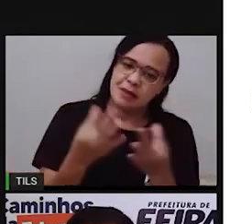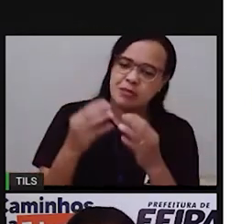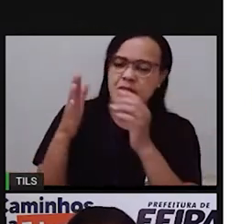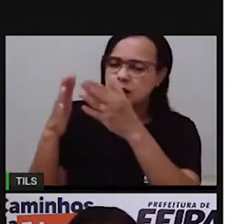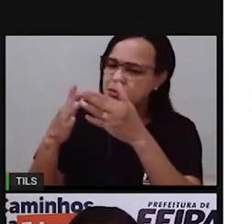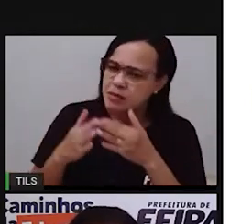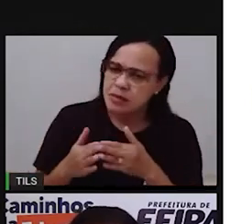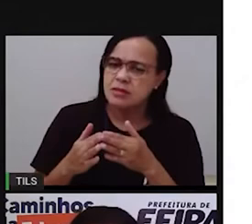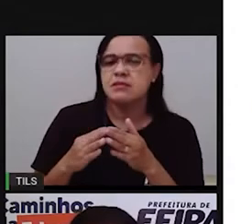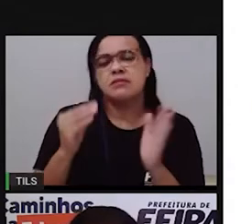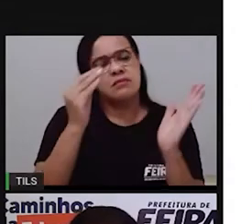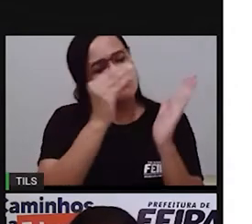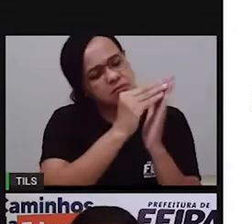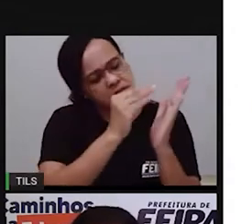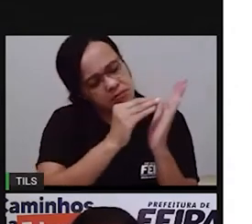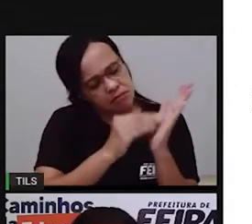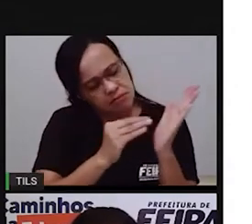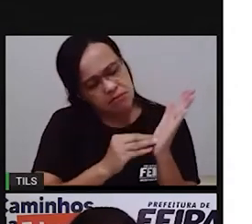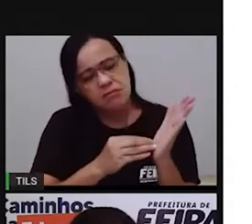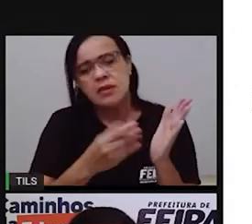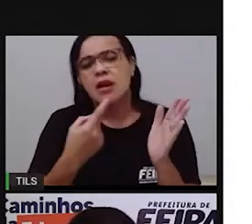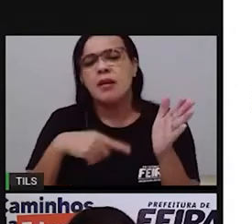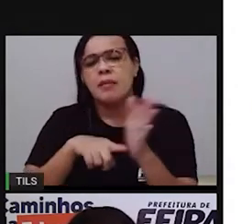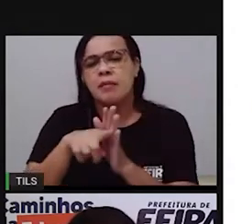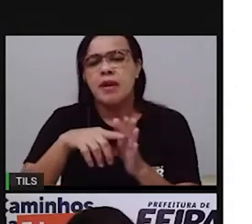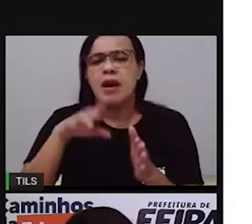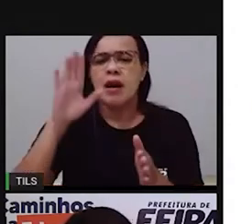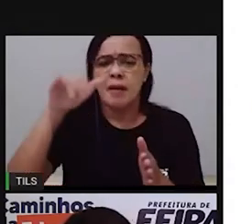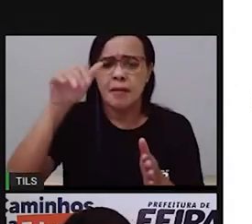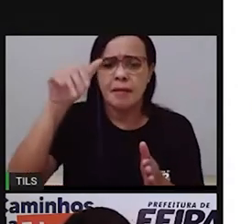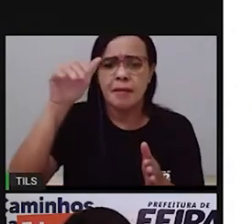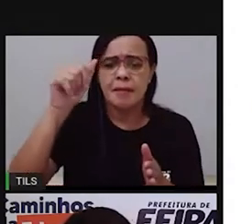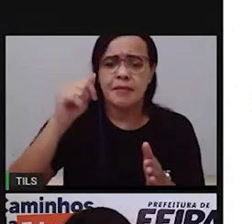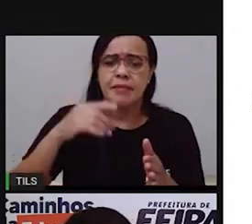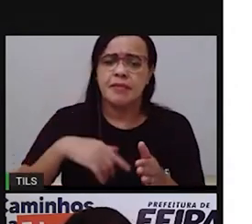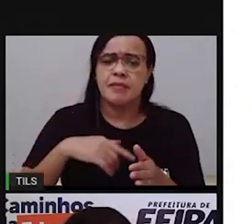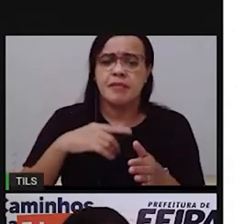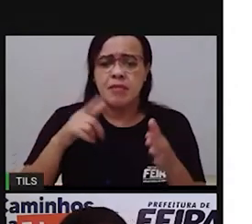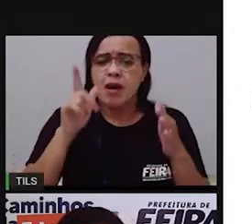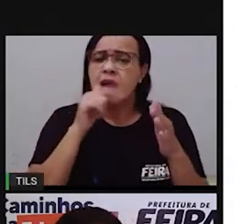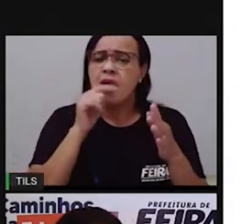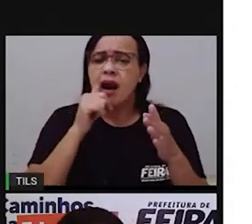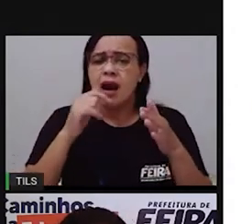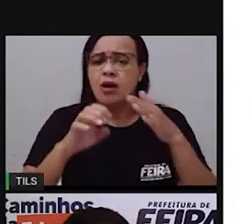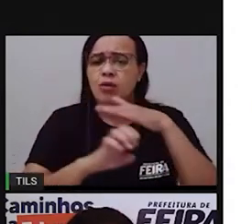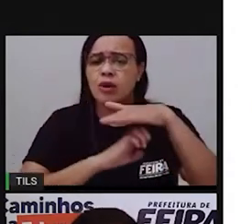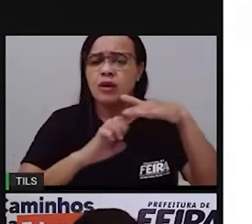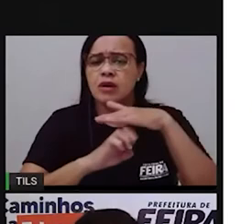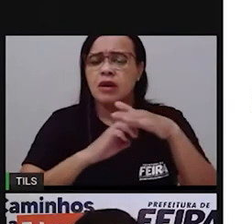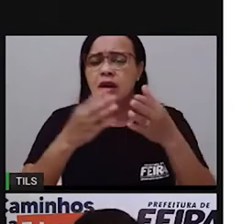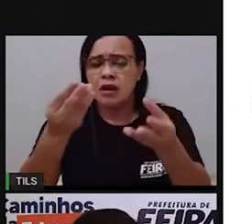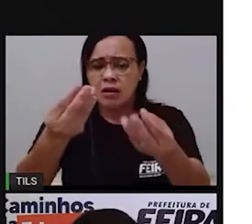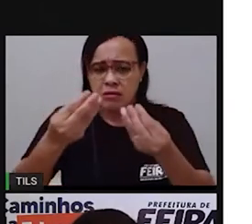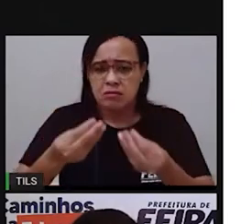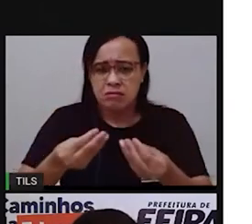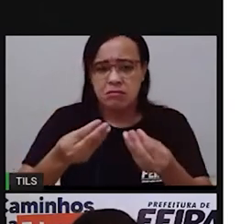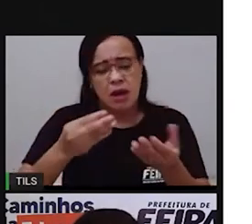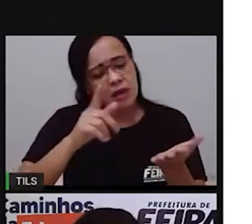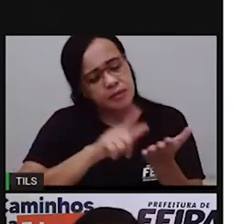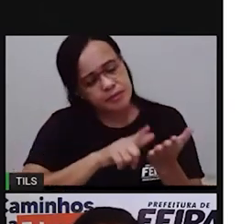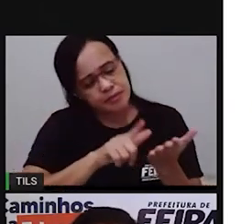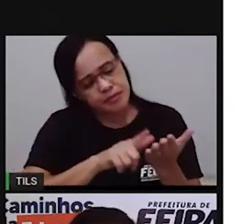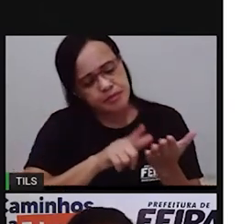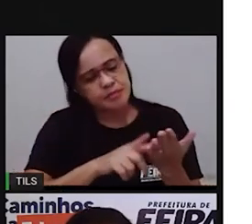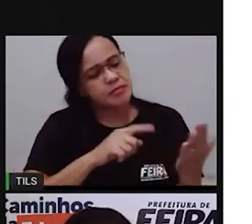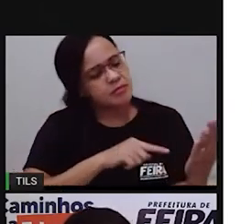e juntos vocês vão analisar a conta de água da casa de vocês se tiver mais de uma vai ser excelente